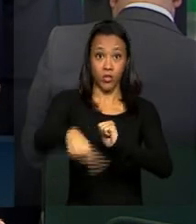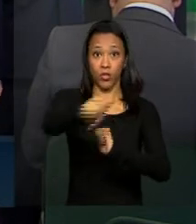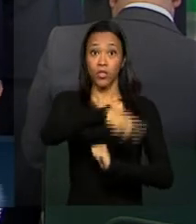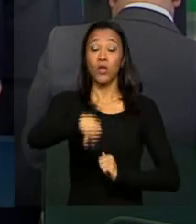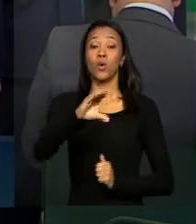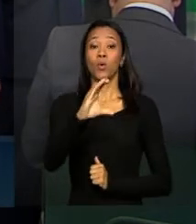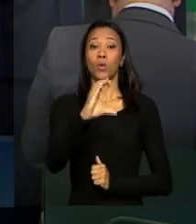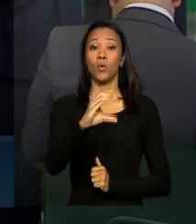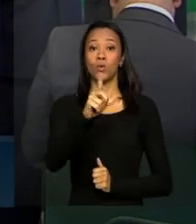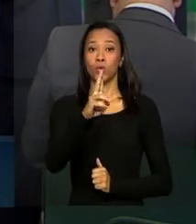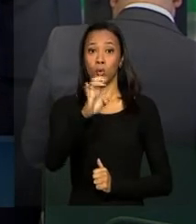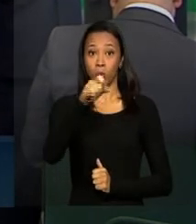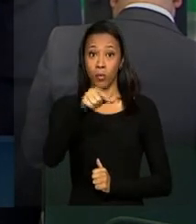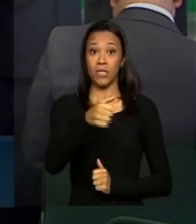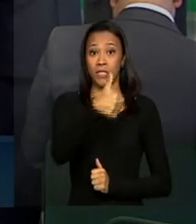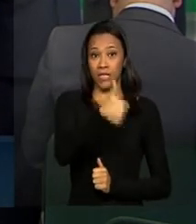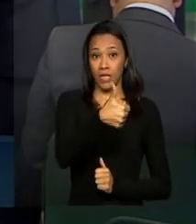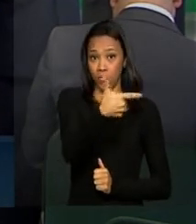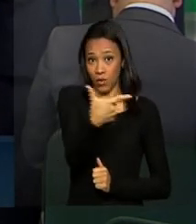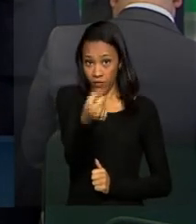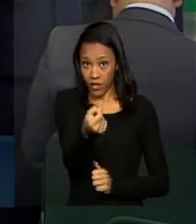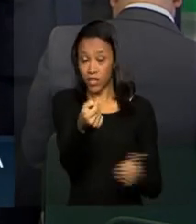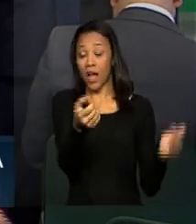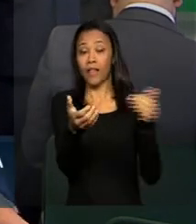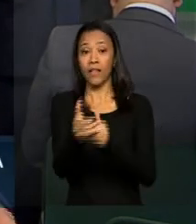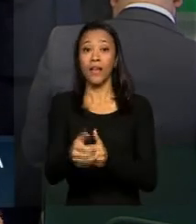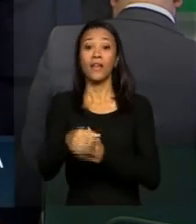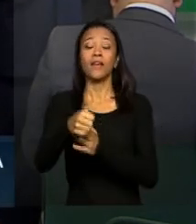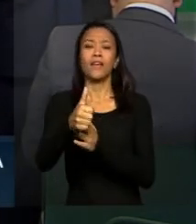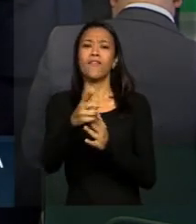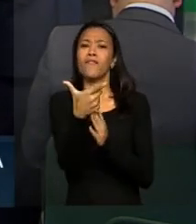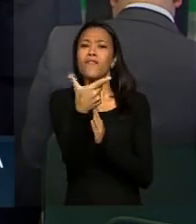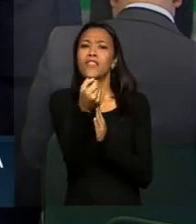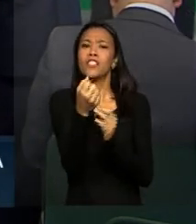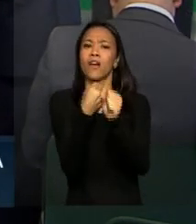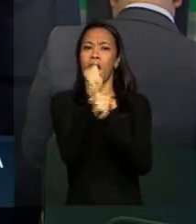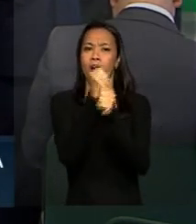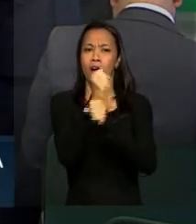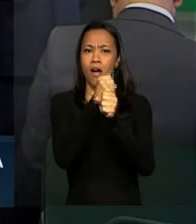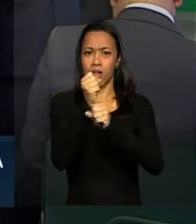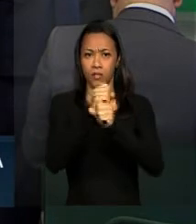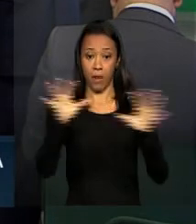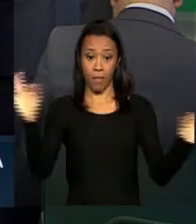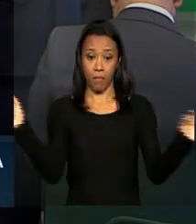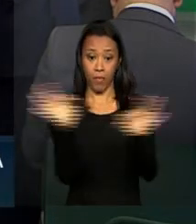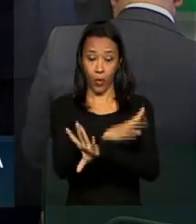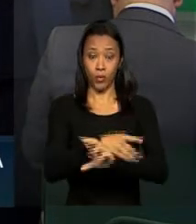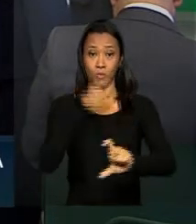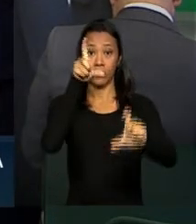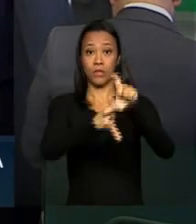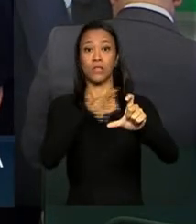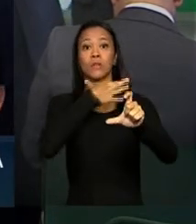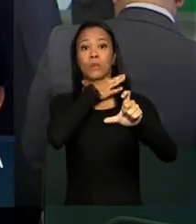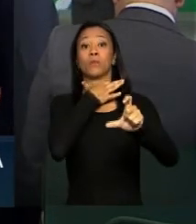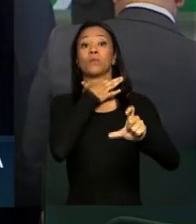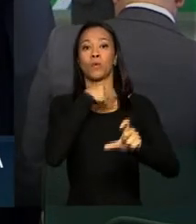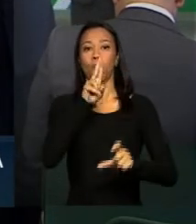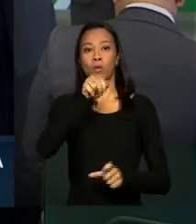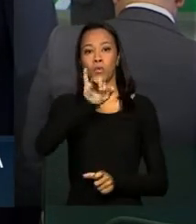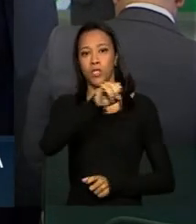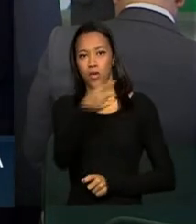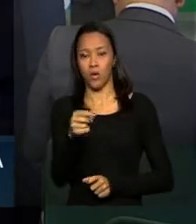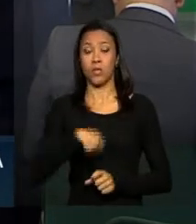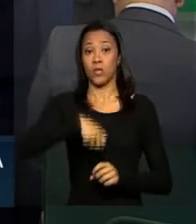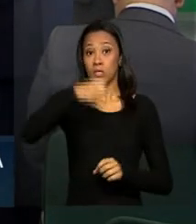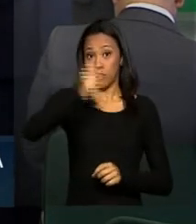vão ter entre 120 e 240 meses, ou seja, 20 anos, para quitar os débitos com a União. Nos três primeiros anos,